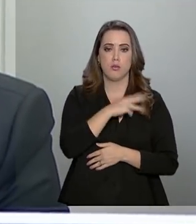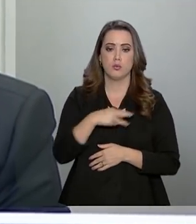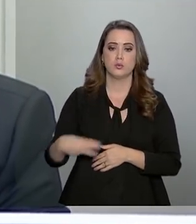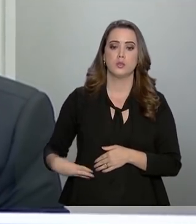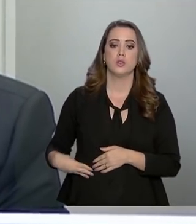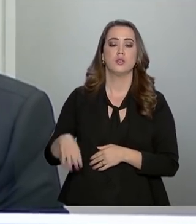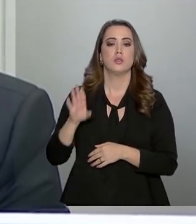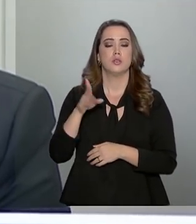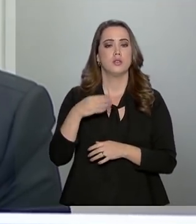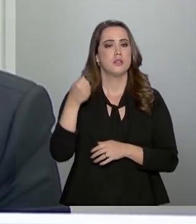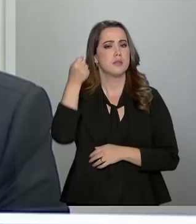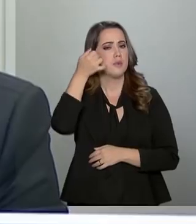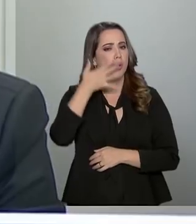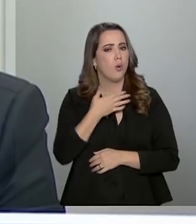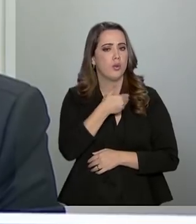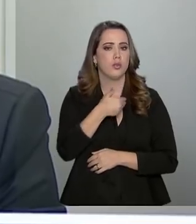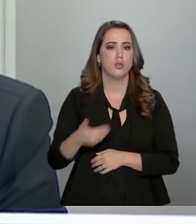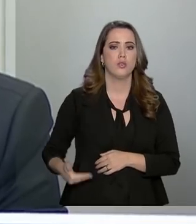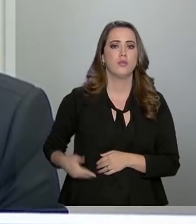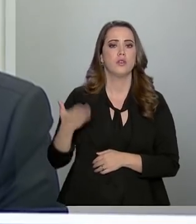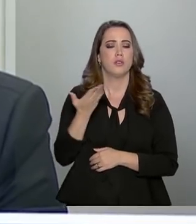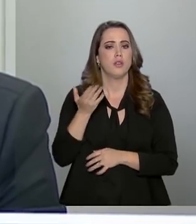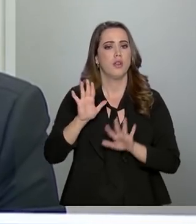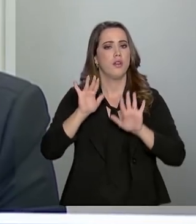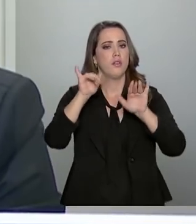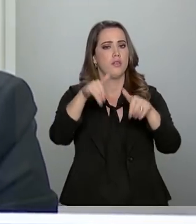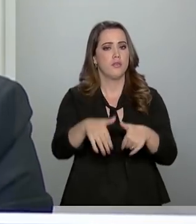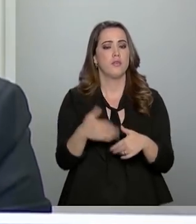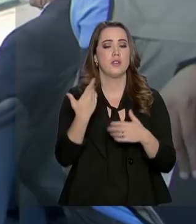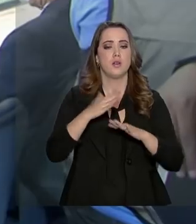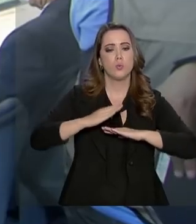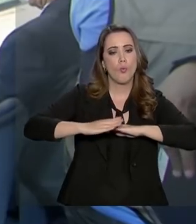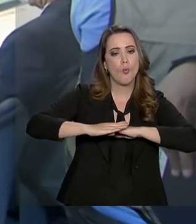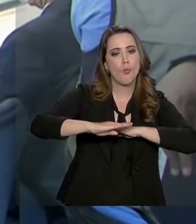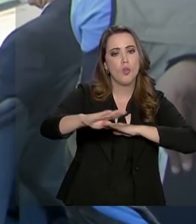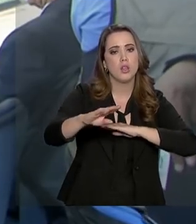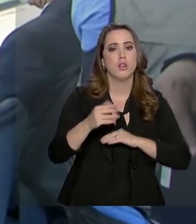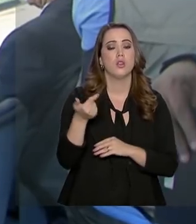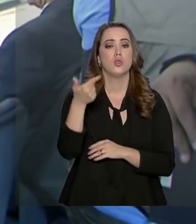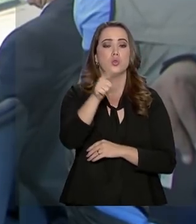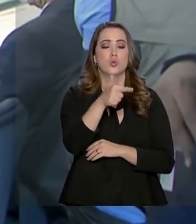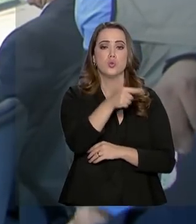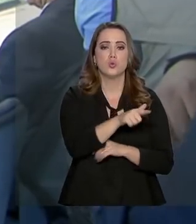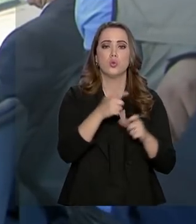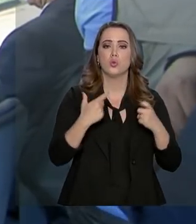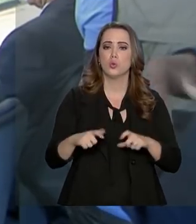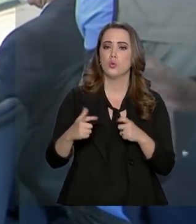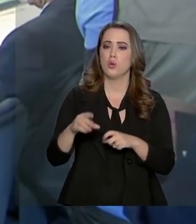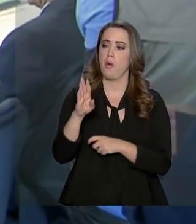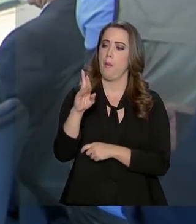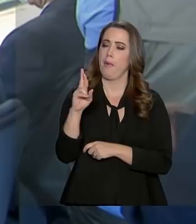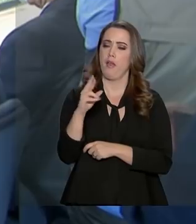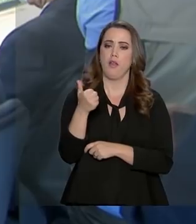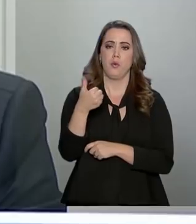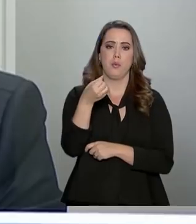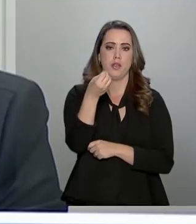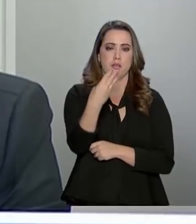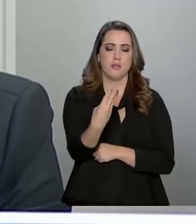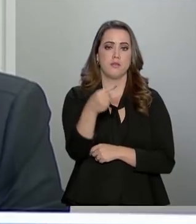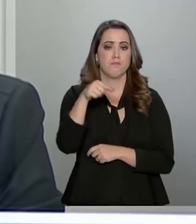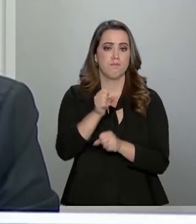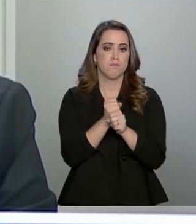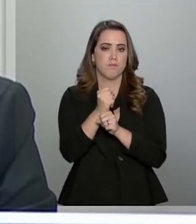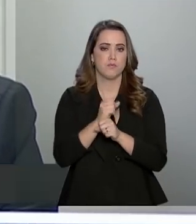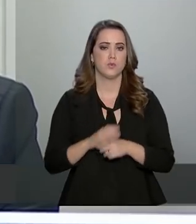da Infraestrutura explicou que o governo quer finalizar a pavimentação de mais um trecho da BR-163 ainda este ano.